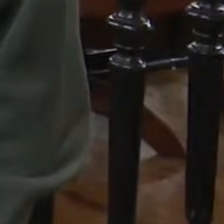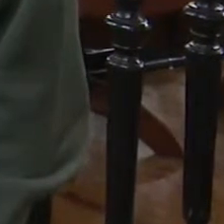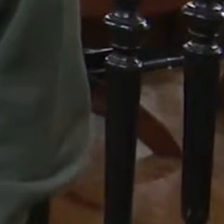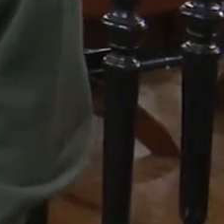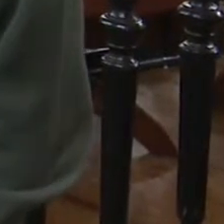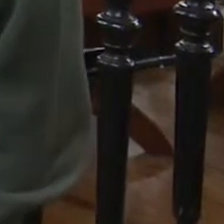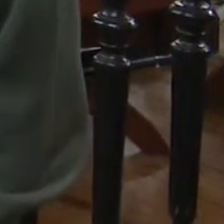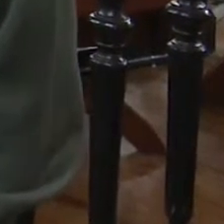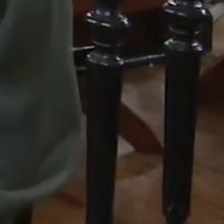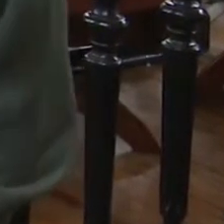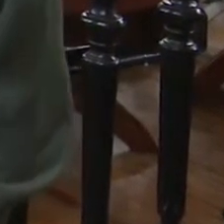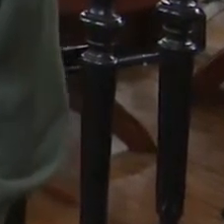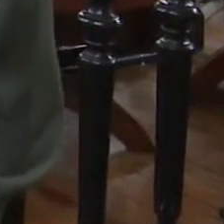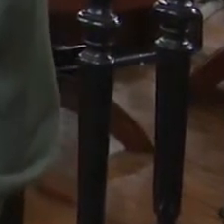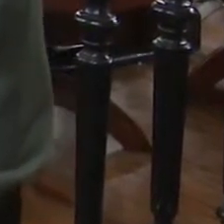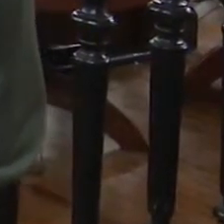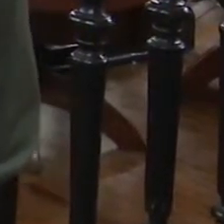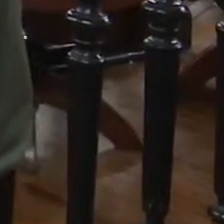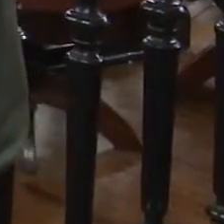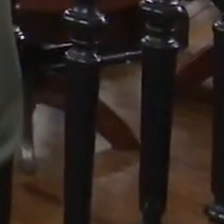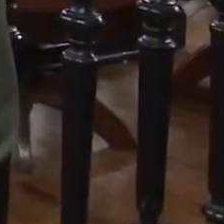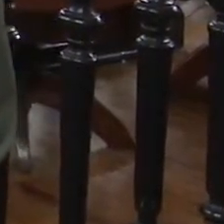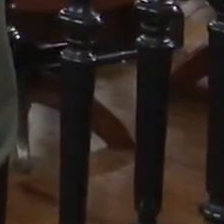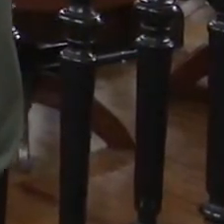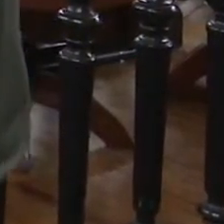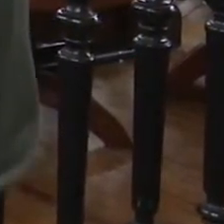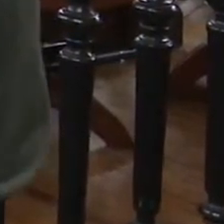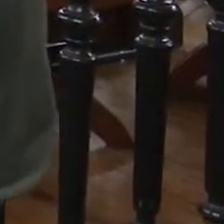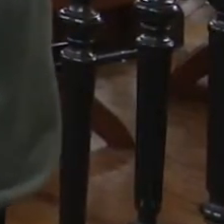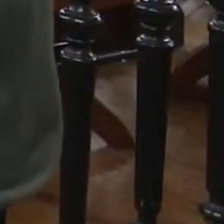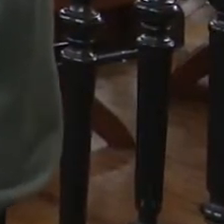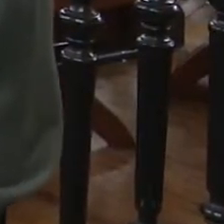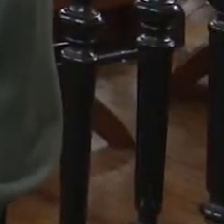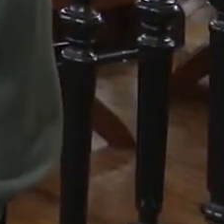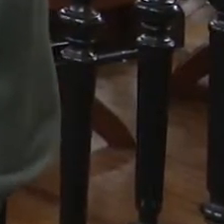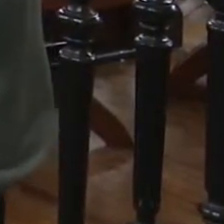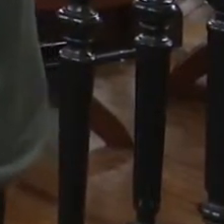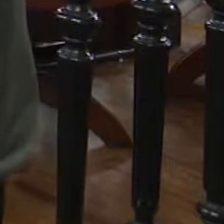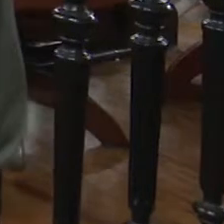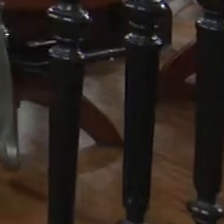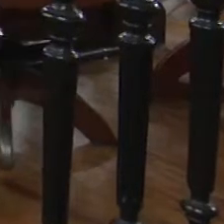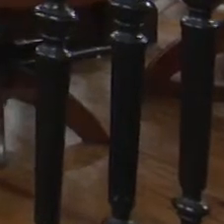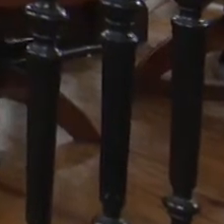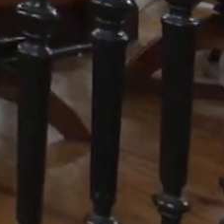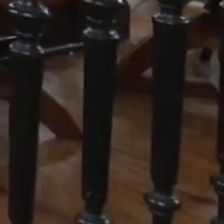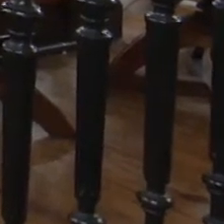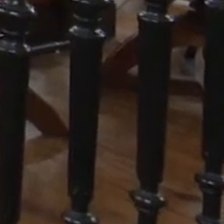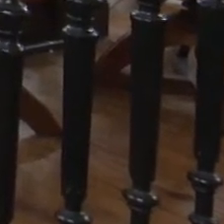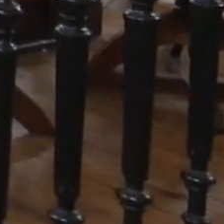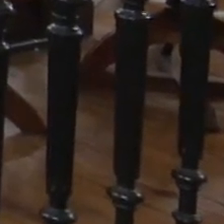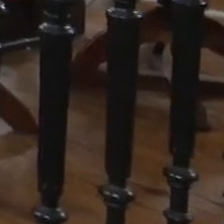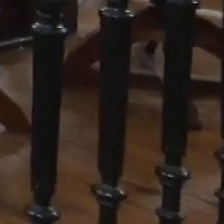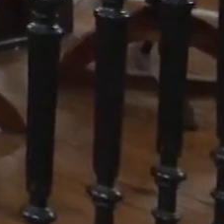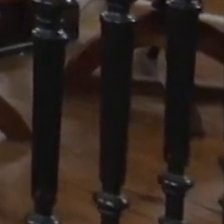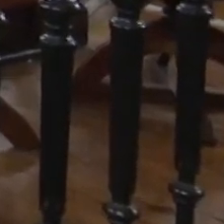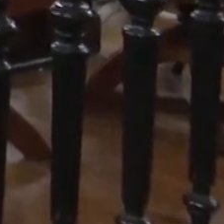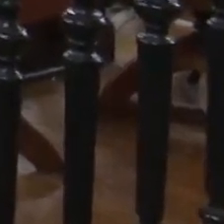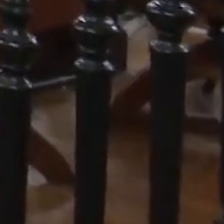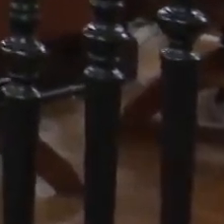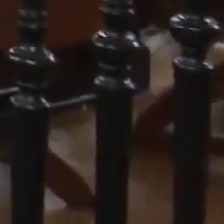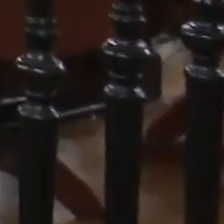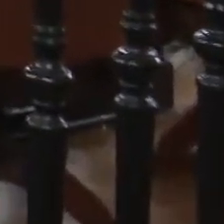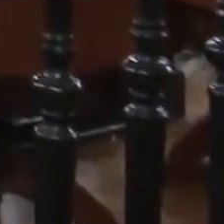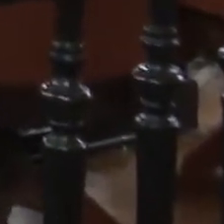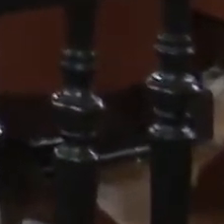Fala pra nós a respeito dessa audiência que aconteceu aqui na casa sobre a situação que está o transporte no município. Nós tivemos hoje, através de requerimento